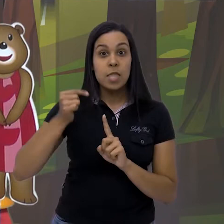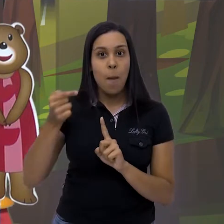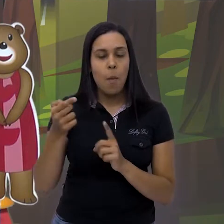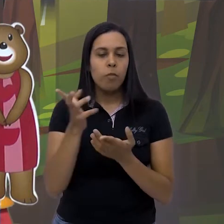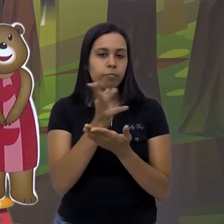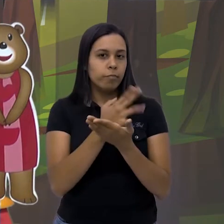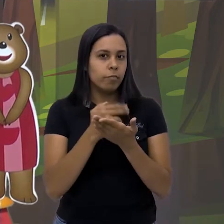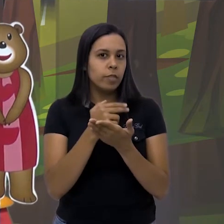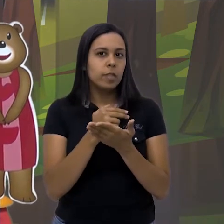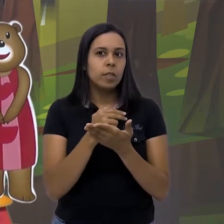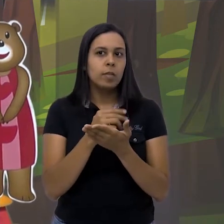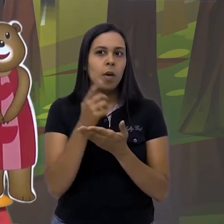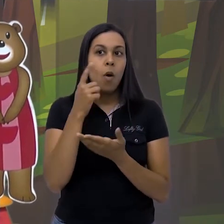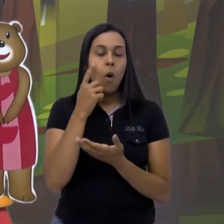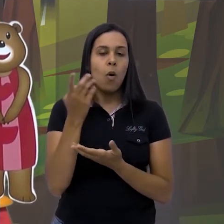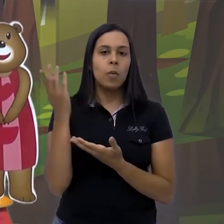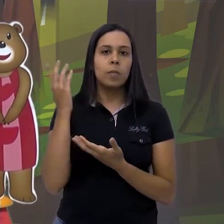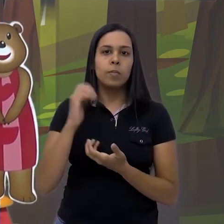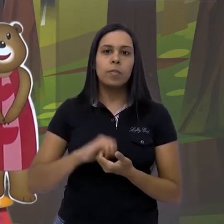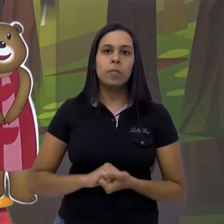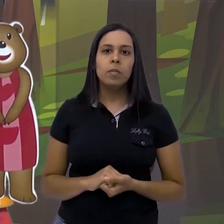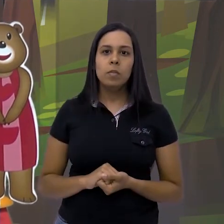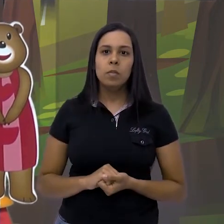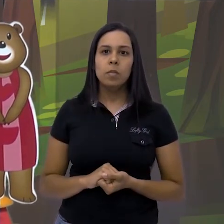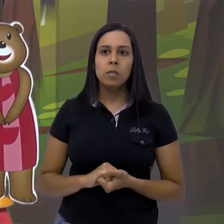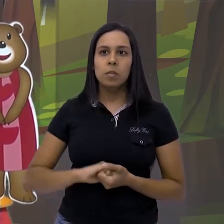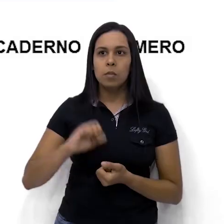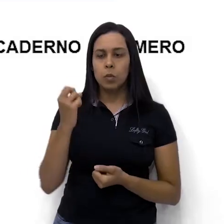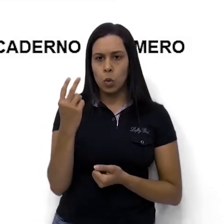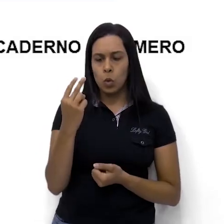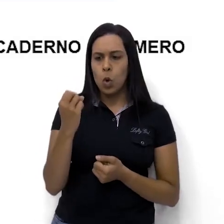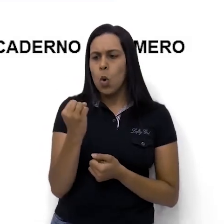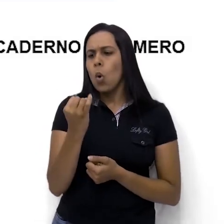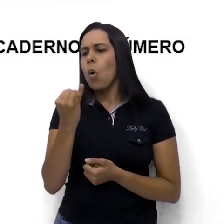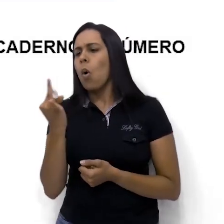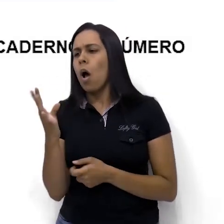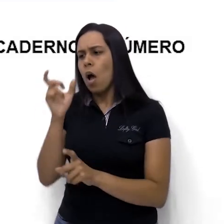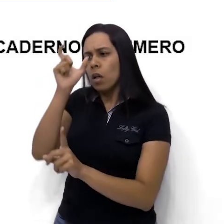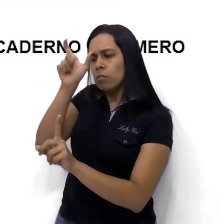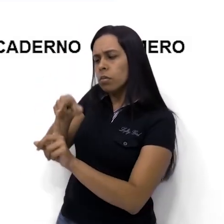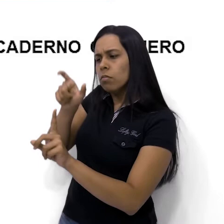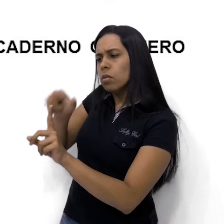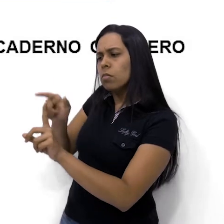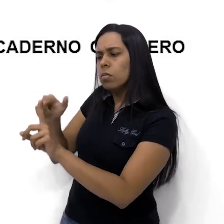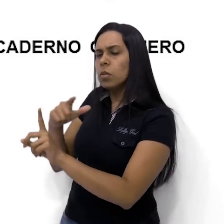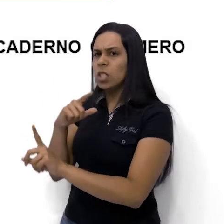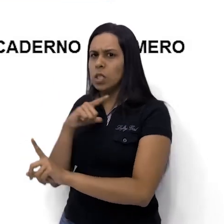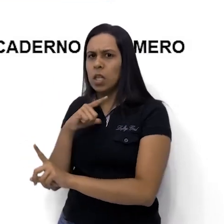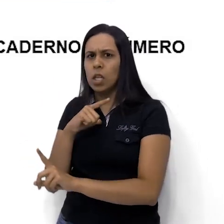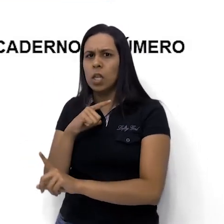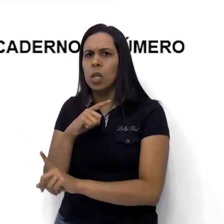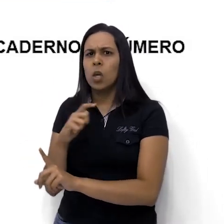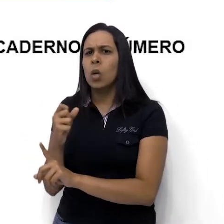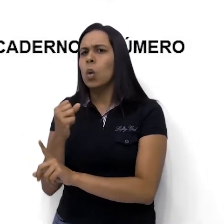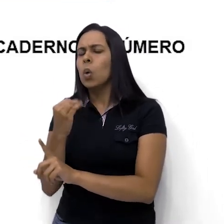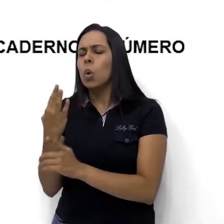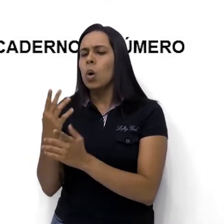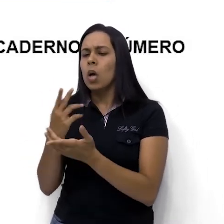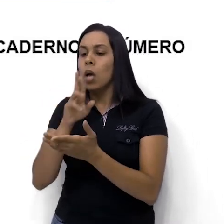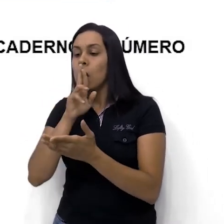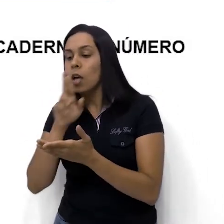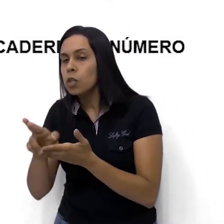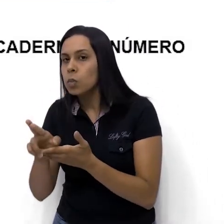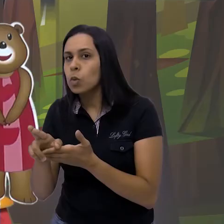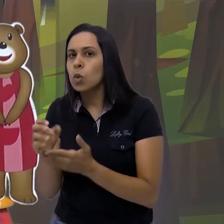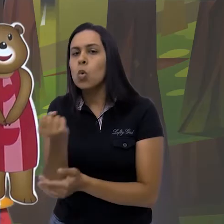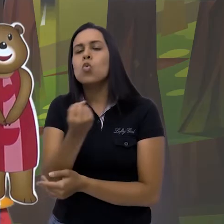desenharem, olha o que vocês vão fazer aí. Conte os personagens da história e registre em seu caderno